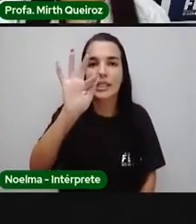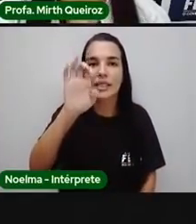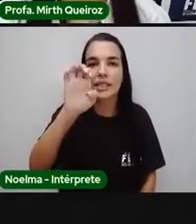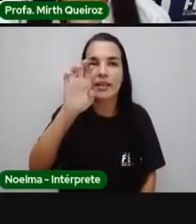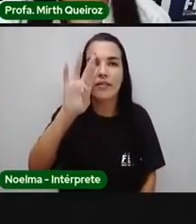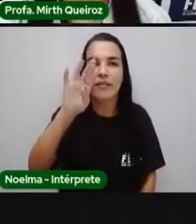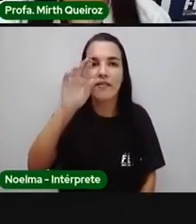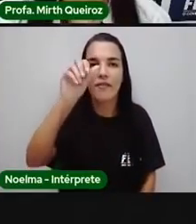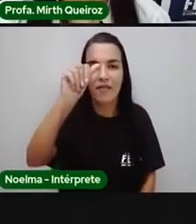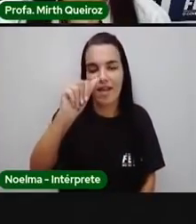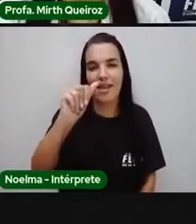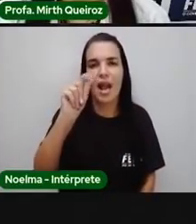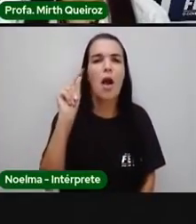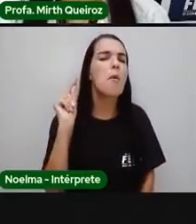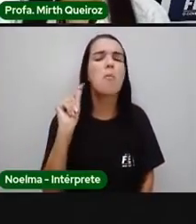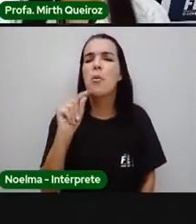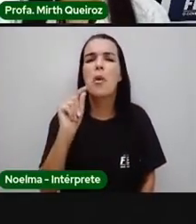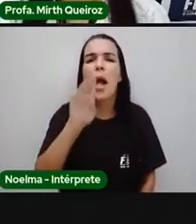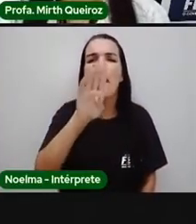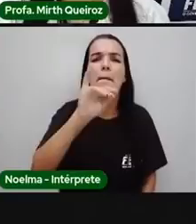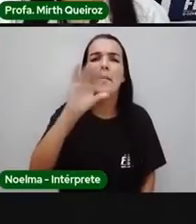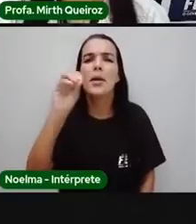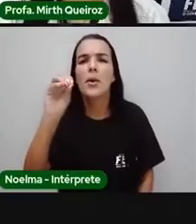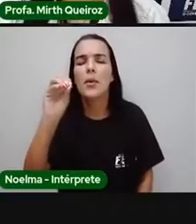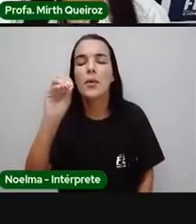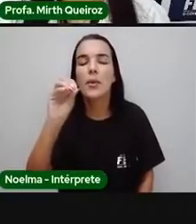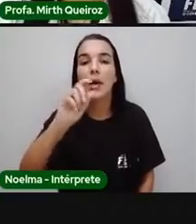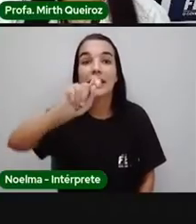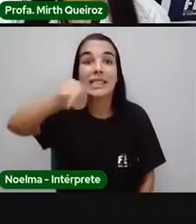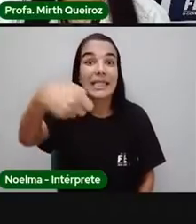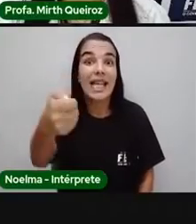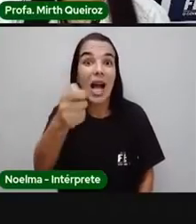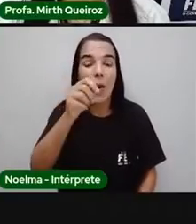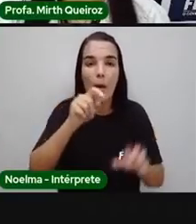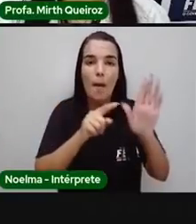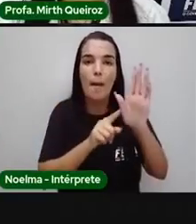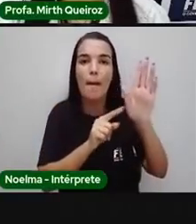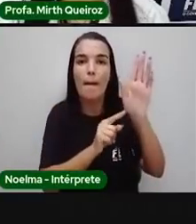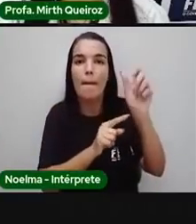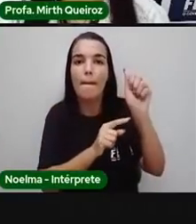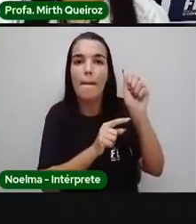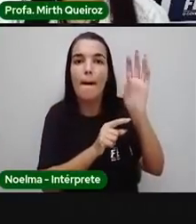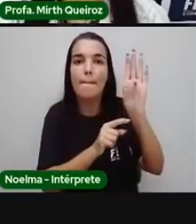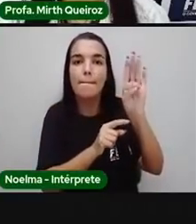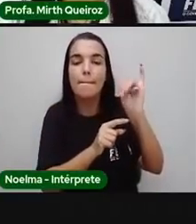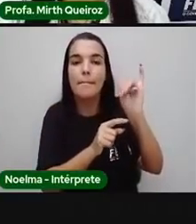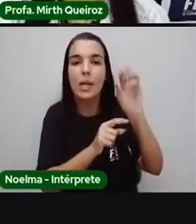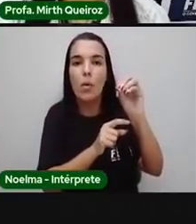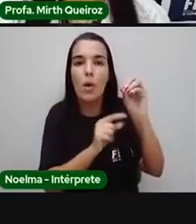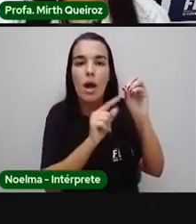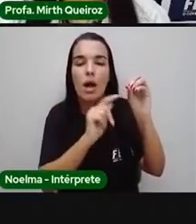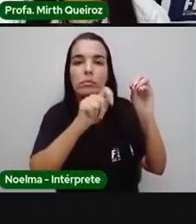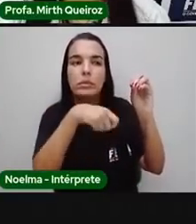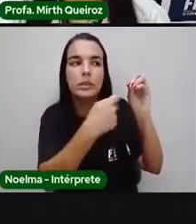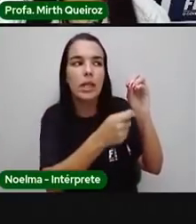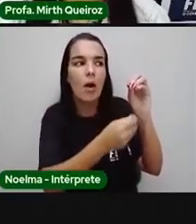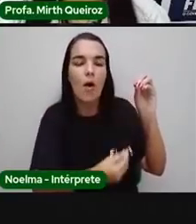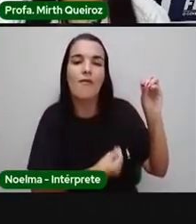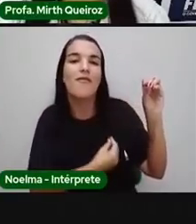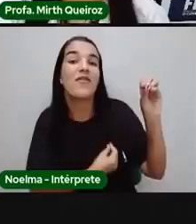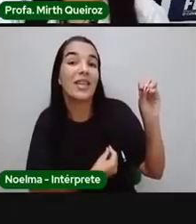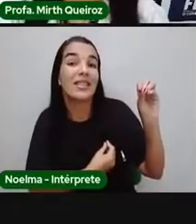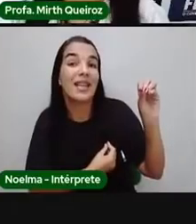biosfera? Esse bio lembra de vida. Esfera